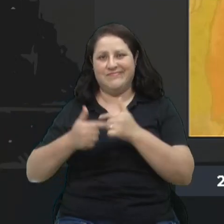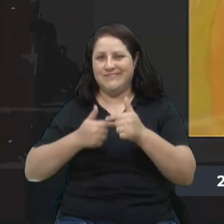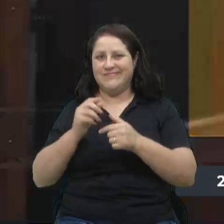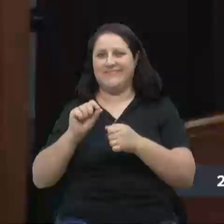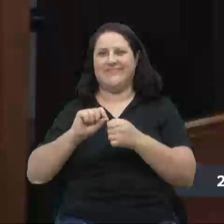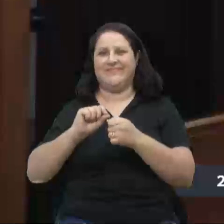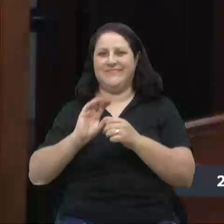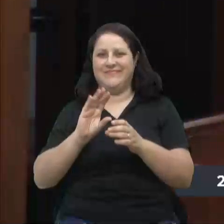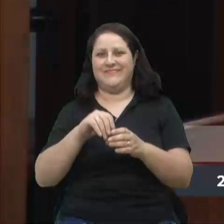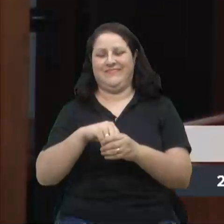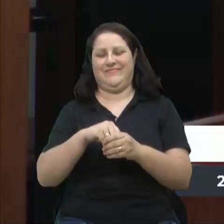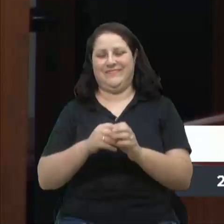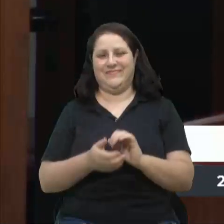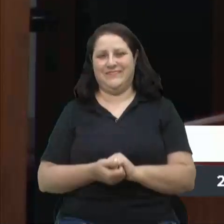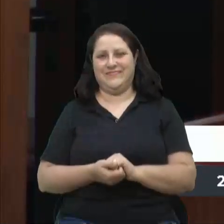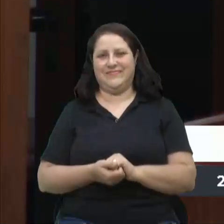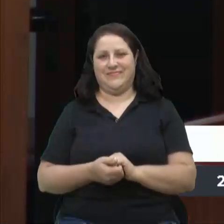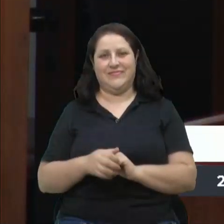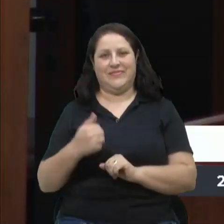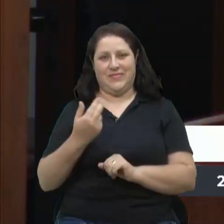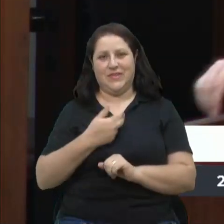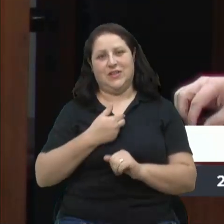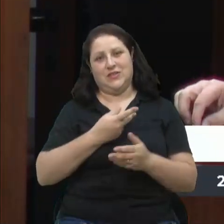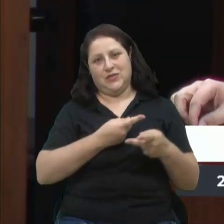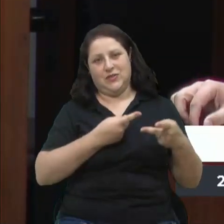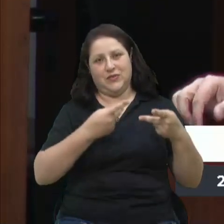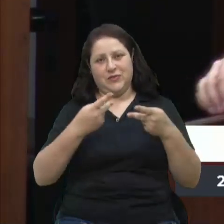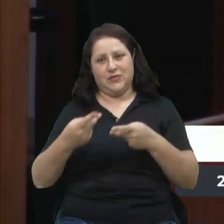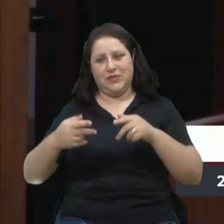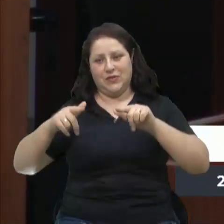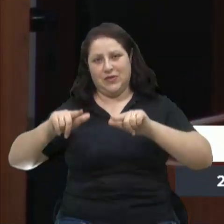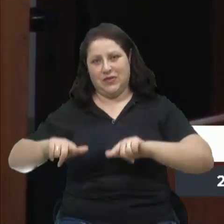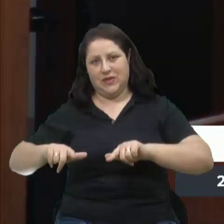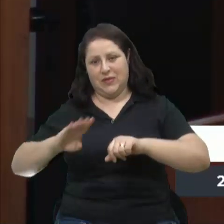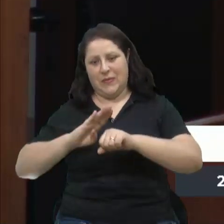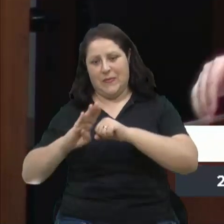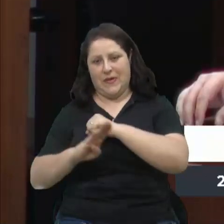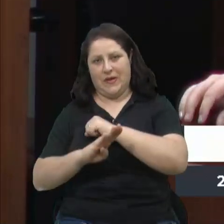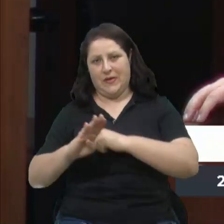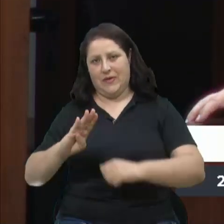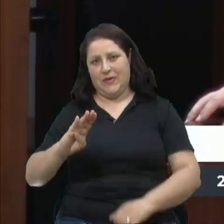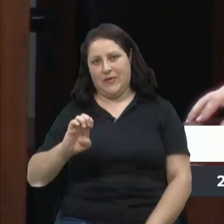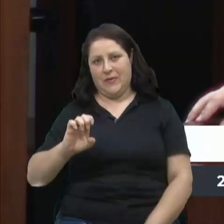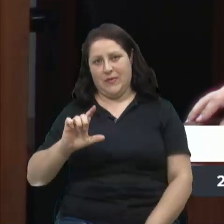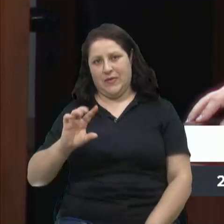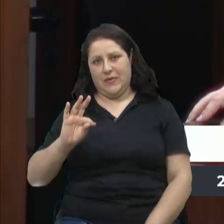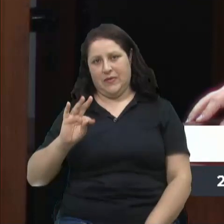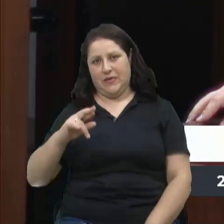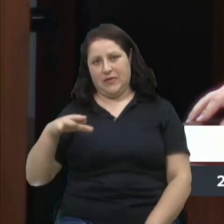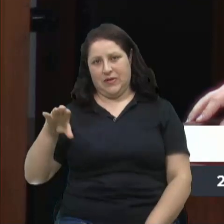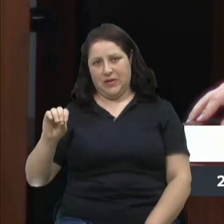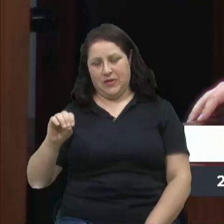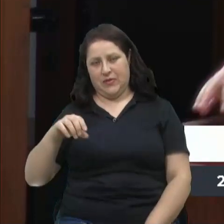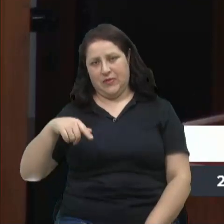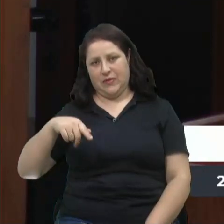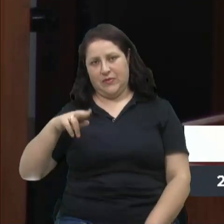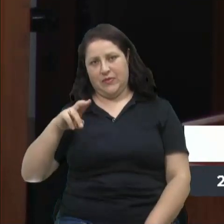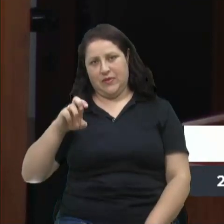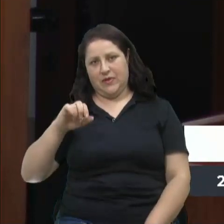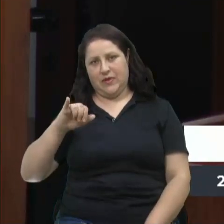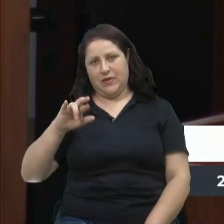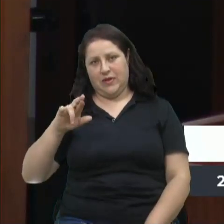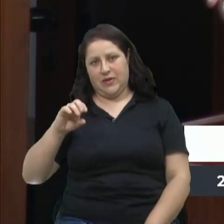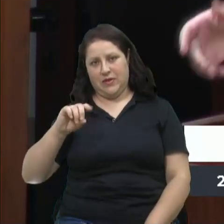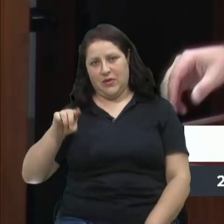feito. Nós levamos eles dentro do Beltrã de Queiroz para conhecer os grafites que já estão por lá, o